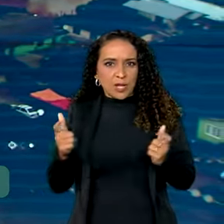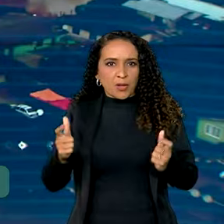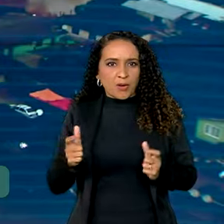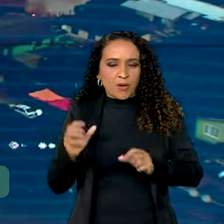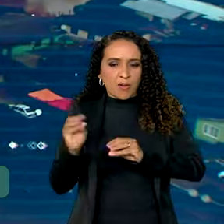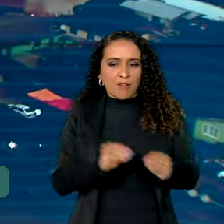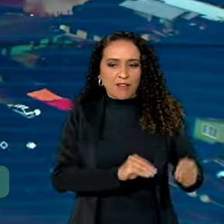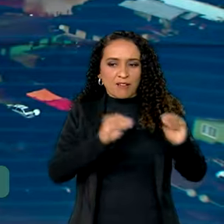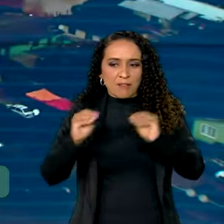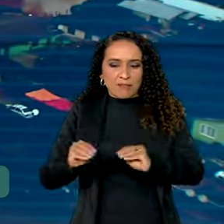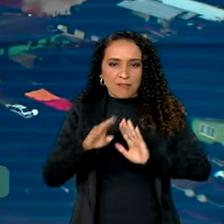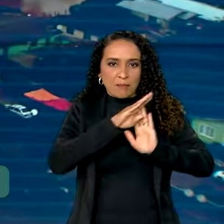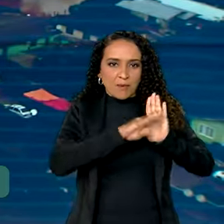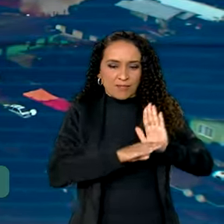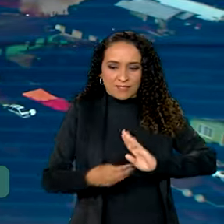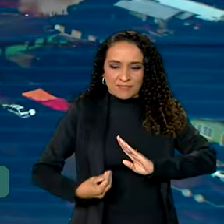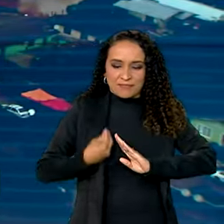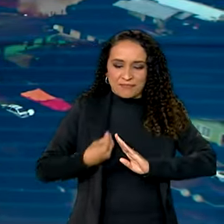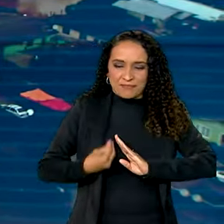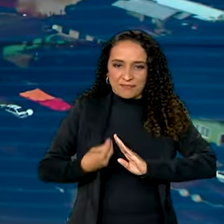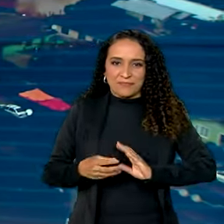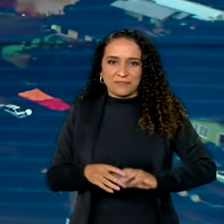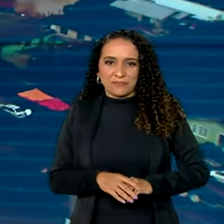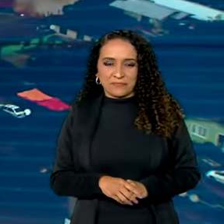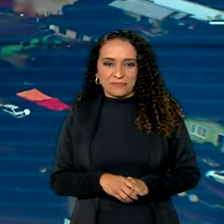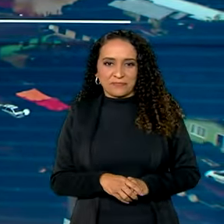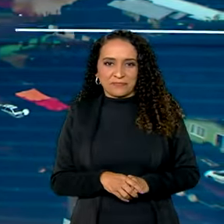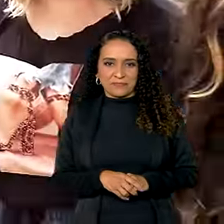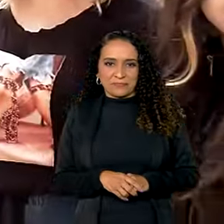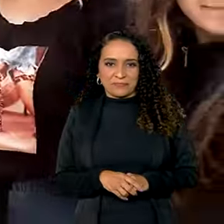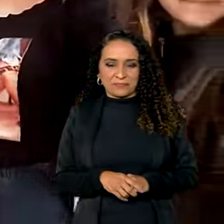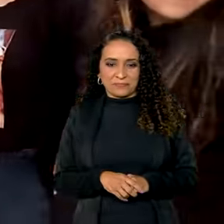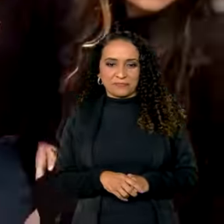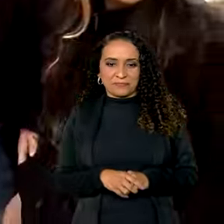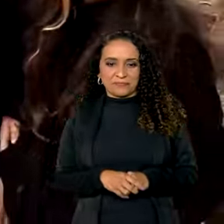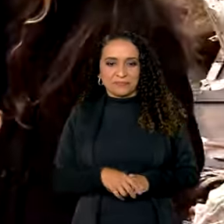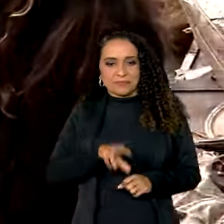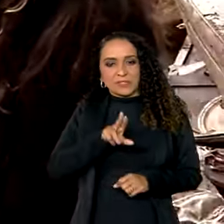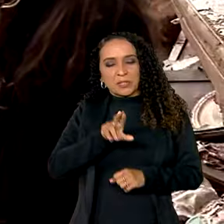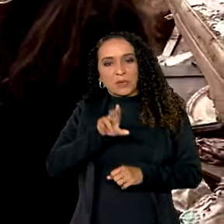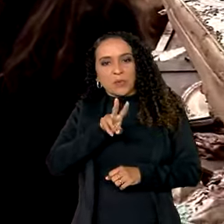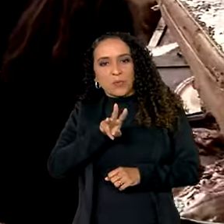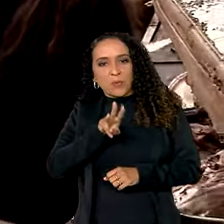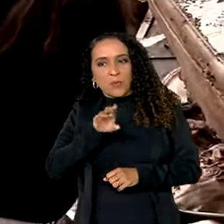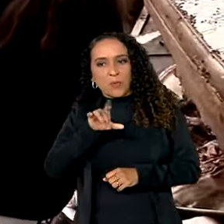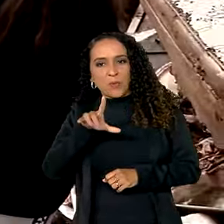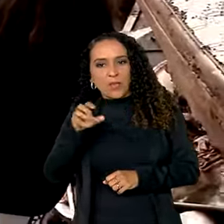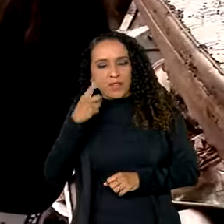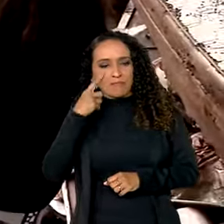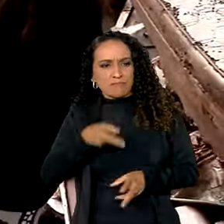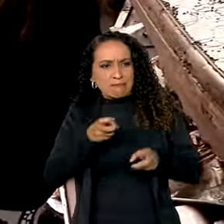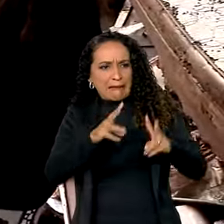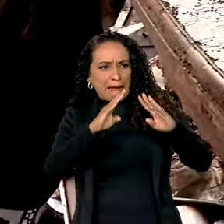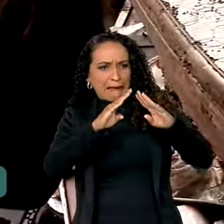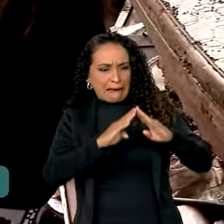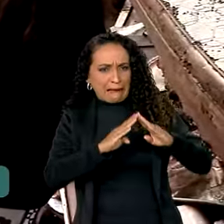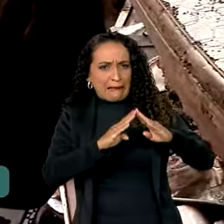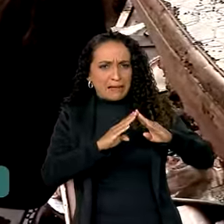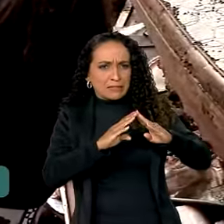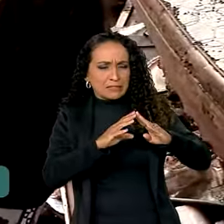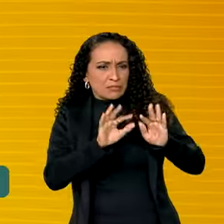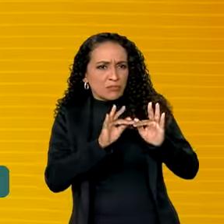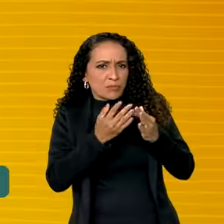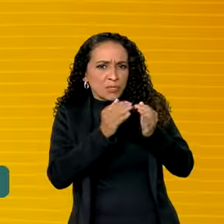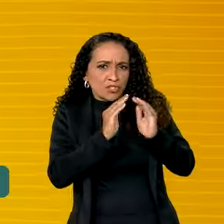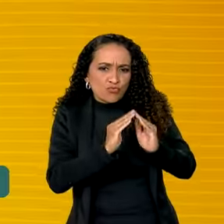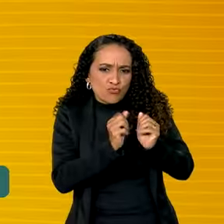com a mudança no programa Minha Casa Minha Vida. William e Jennifer viram a casa onde eles moravam com a família em